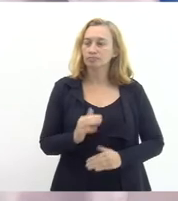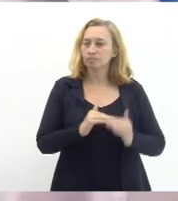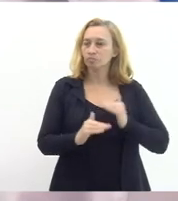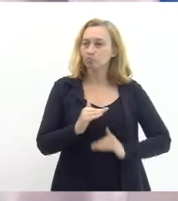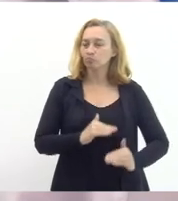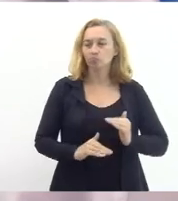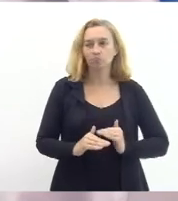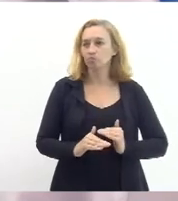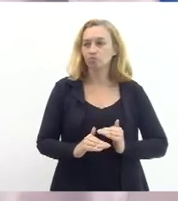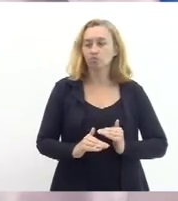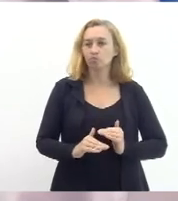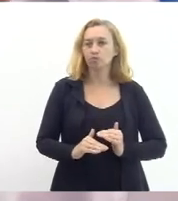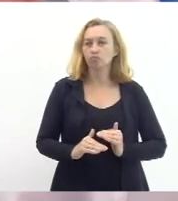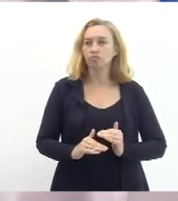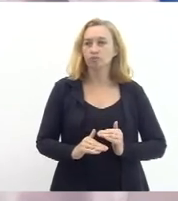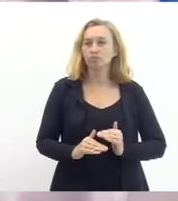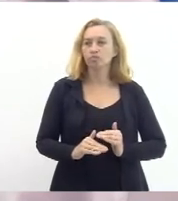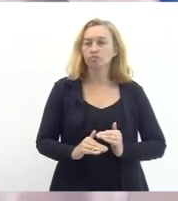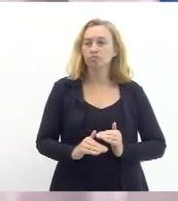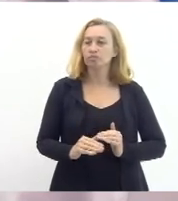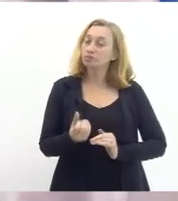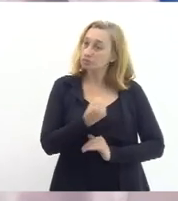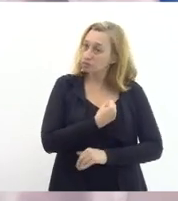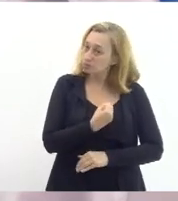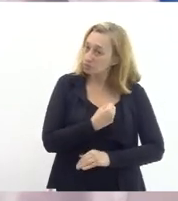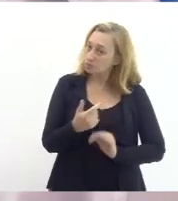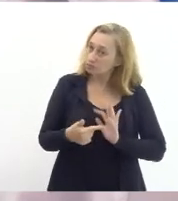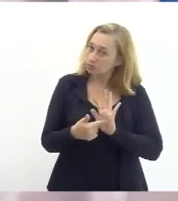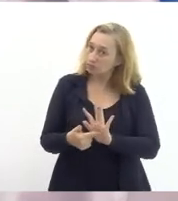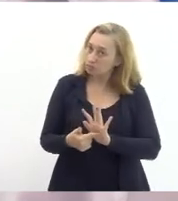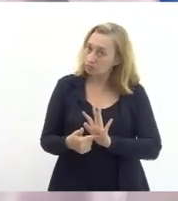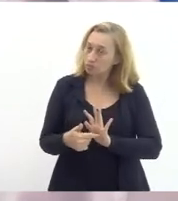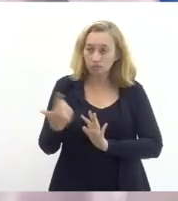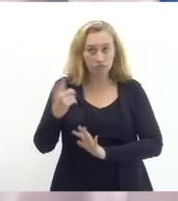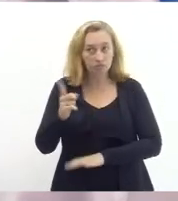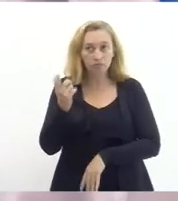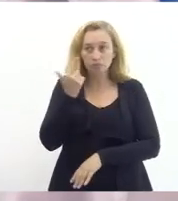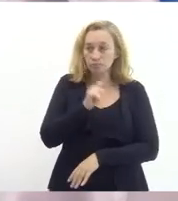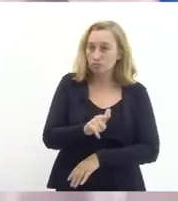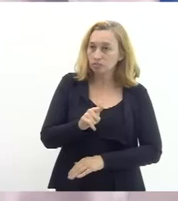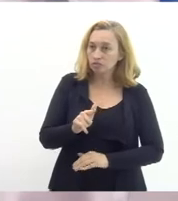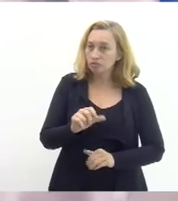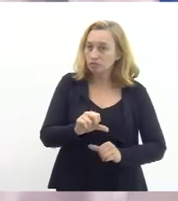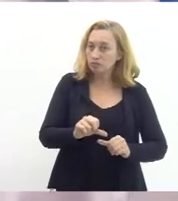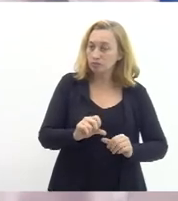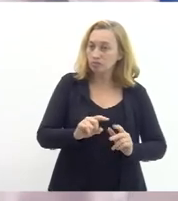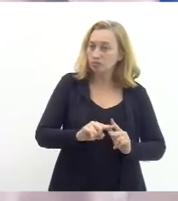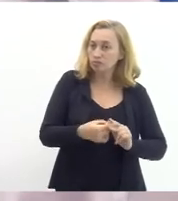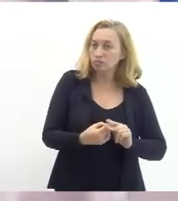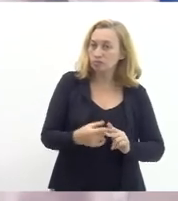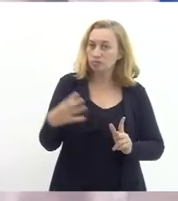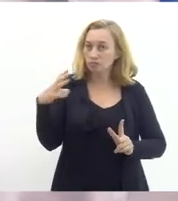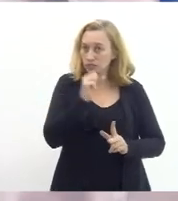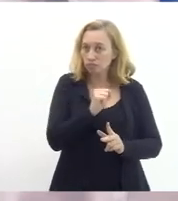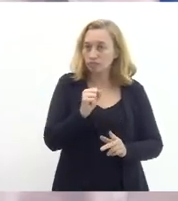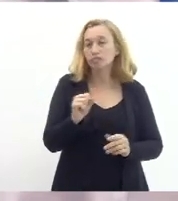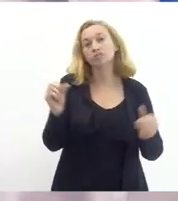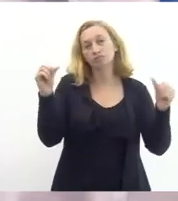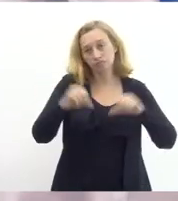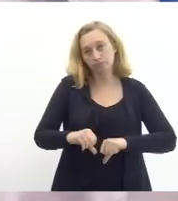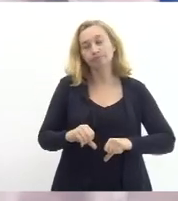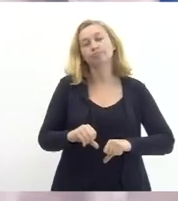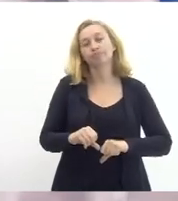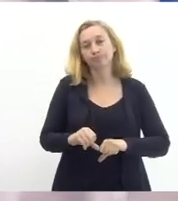redimensionamento para baixo que pelos números que vocês nos trouxeram se a gente não consegue começar a reverter isso logo vai ser muito dramático